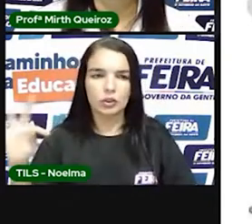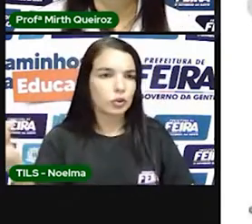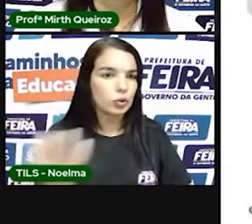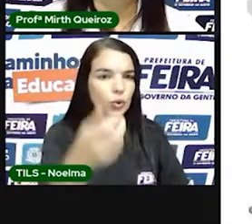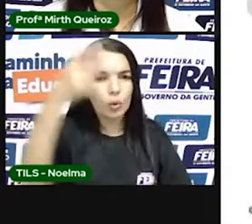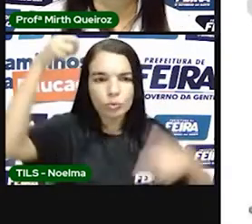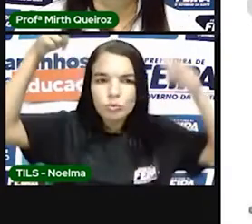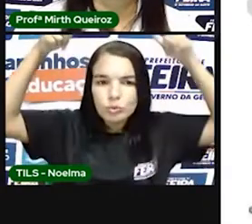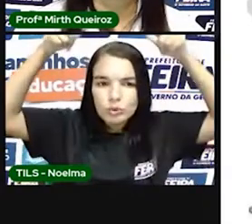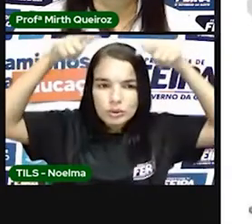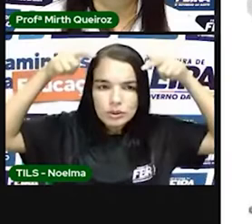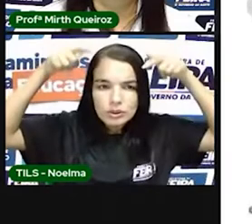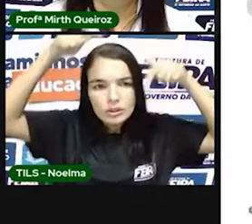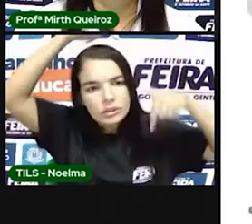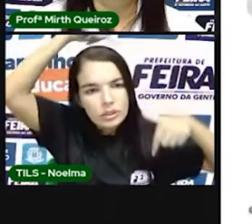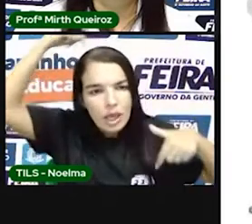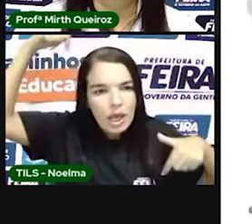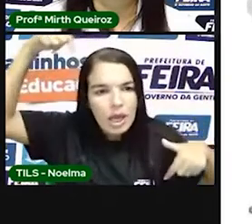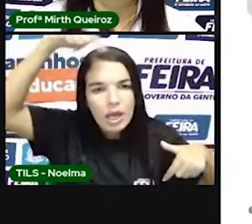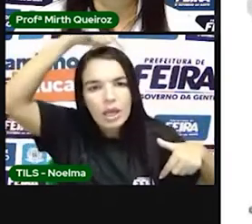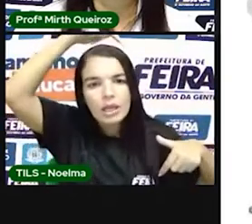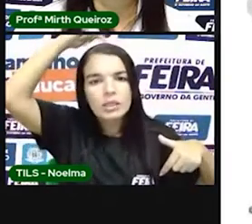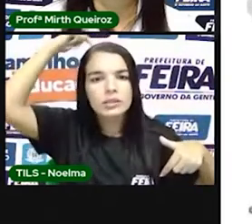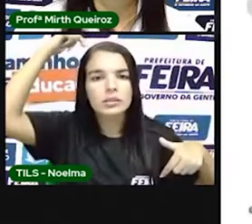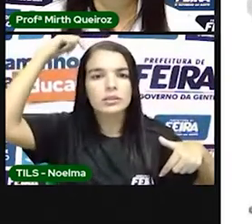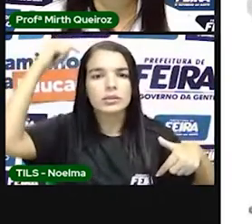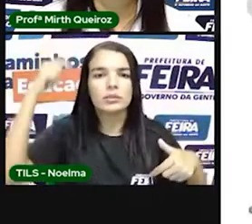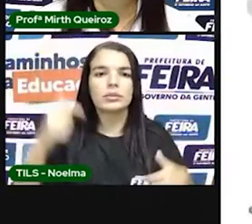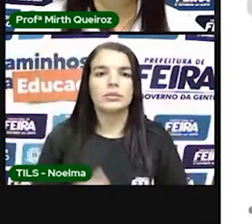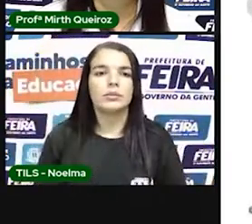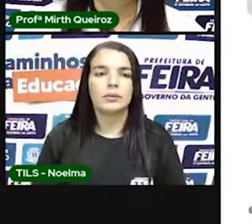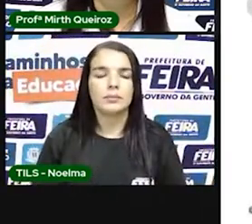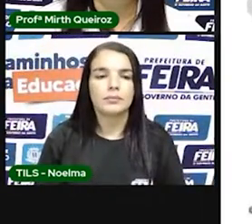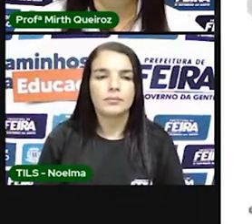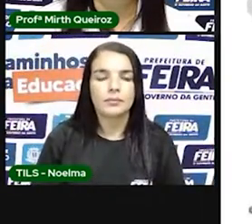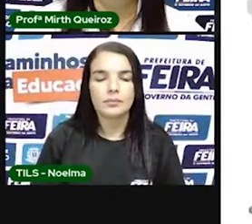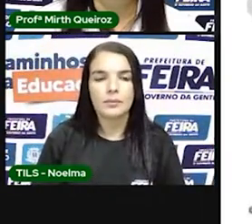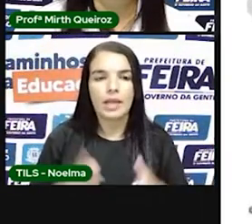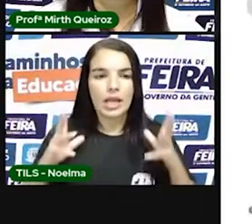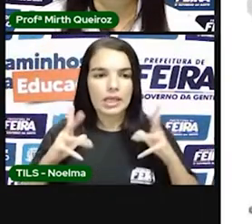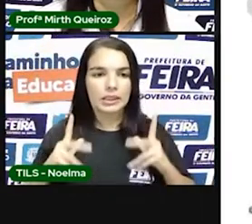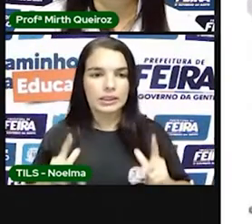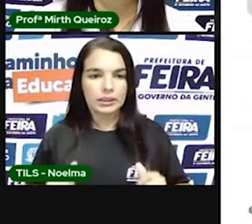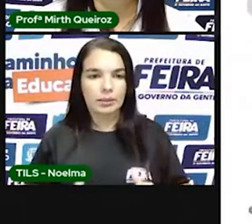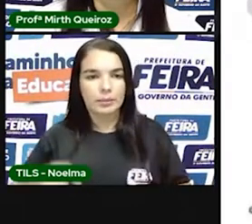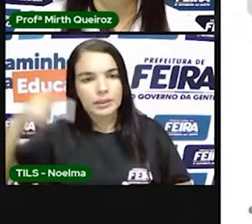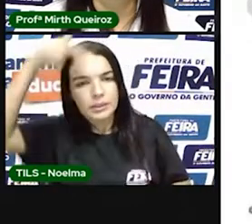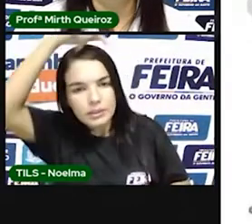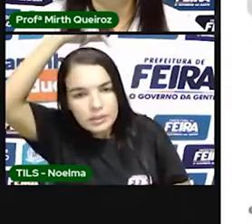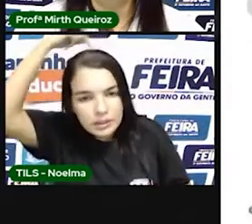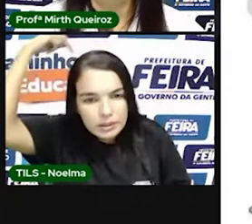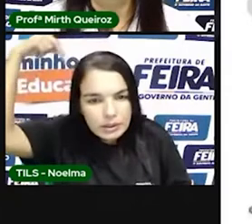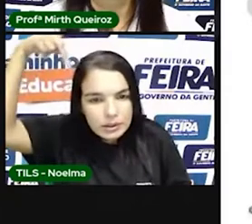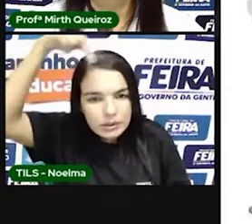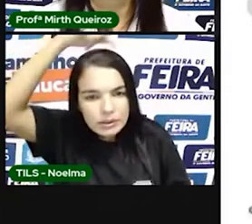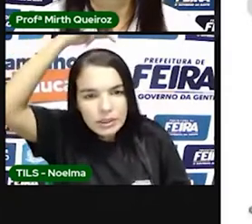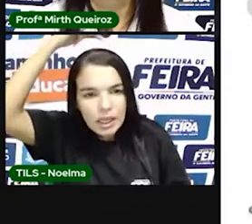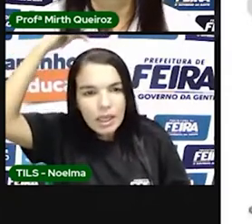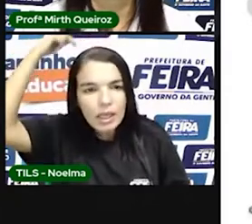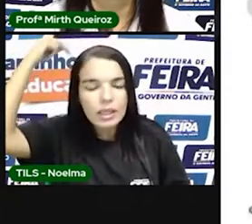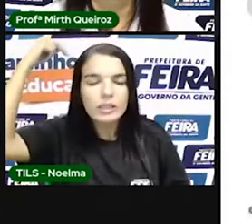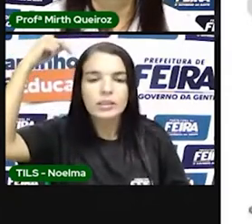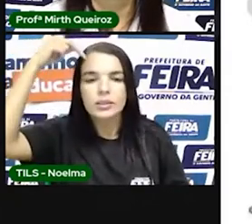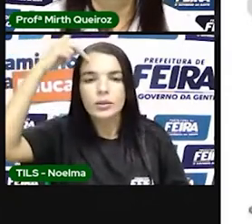Ilhéus, Porto Segundo, Espírito Santo, São Tomé, São Vicente, Santo Amaro, São Vicente, primeiro